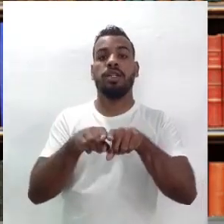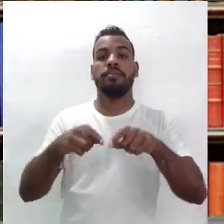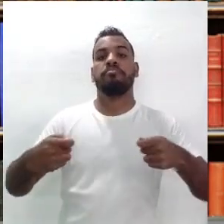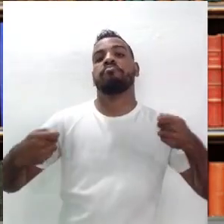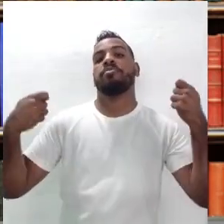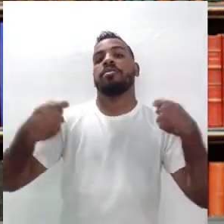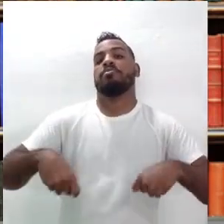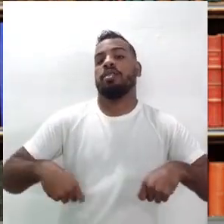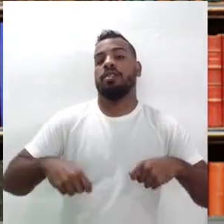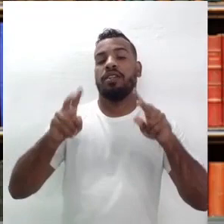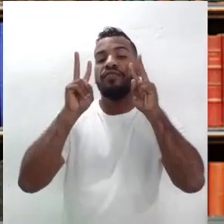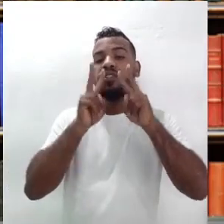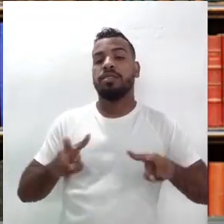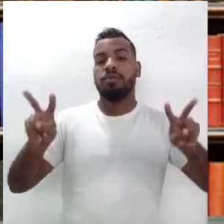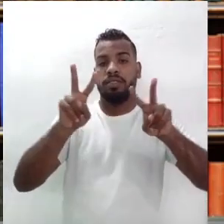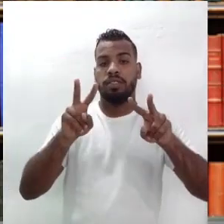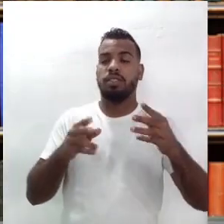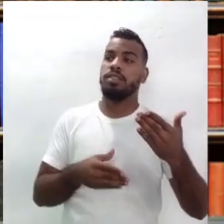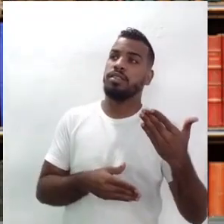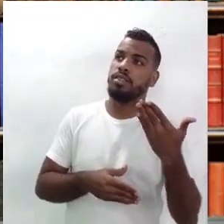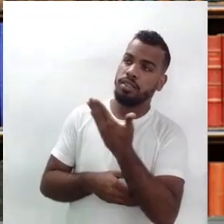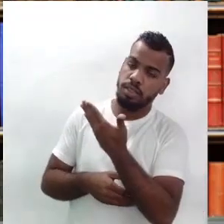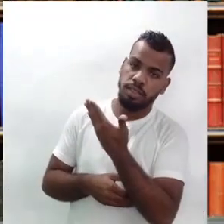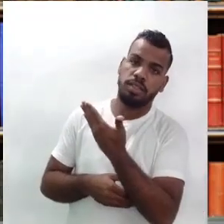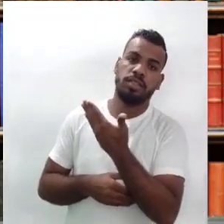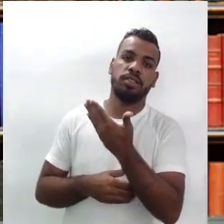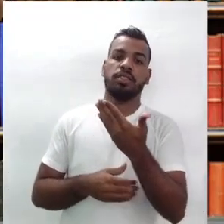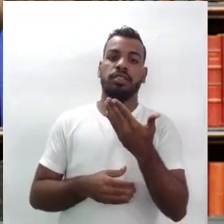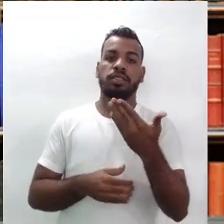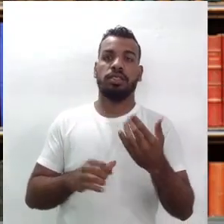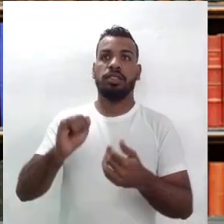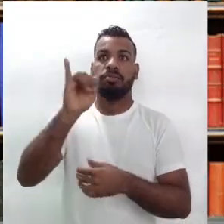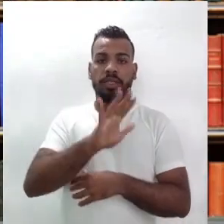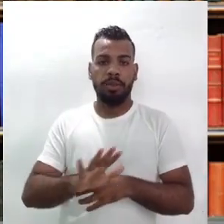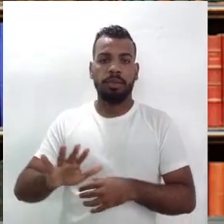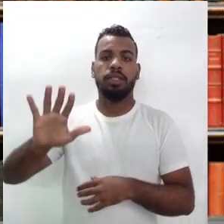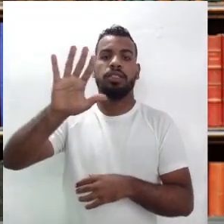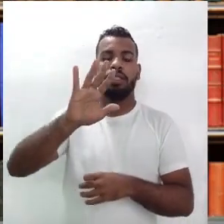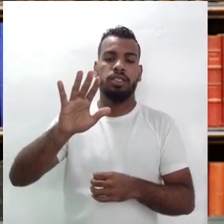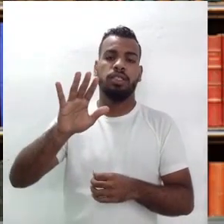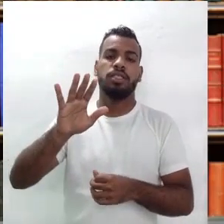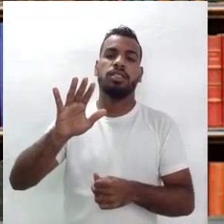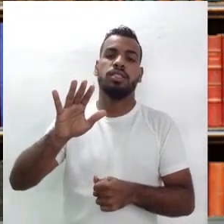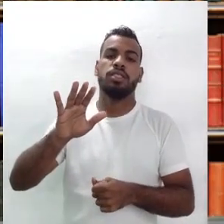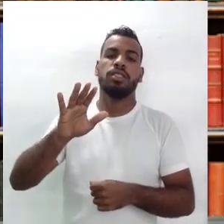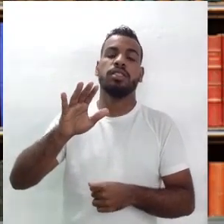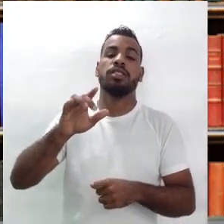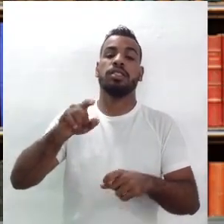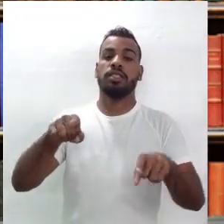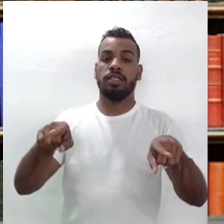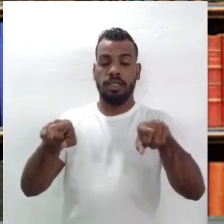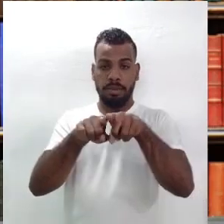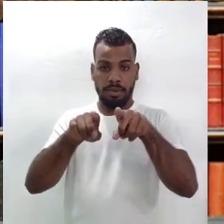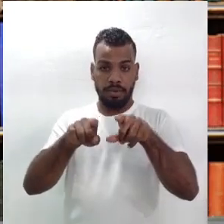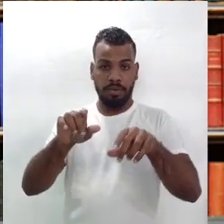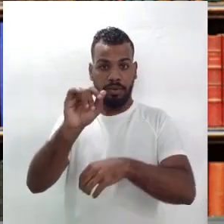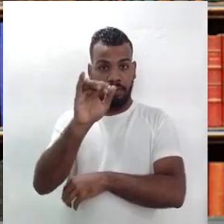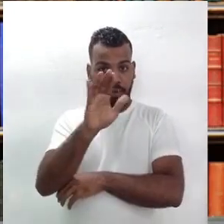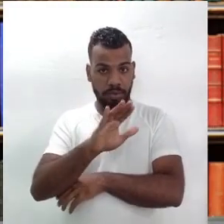precisava dar visibilidade a esse imaginário e para essas imagens